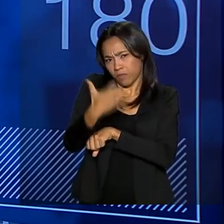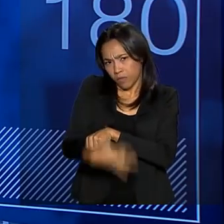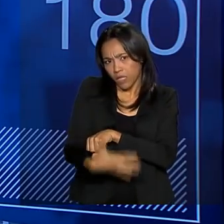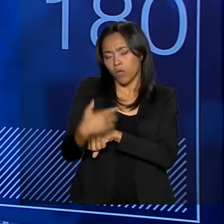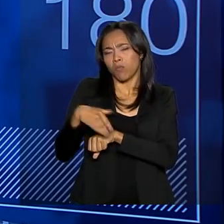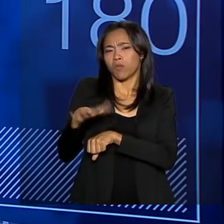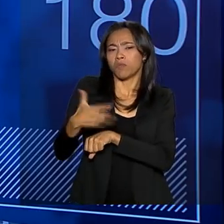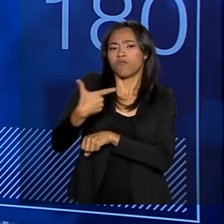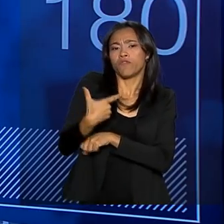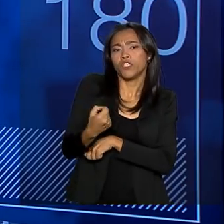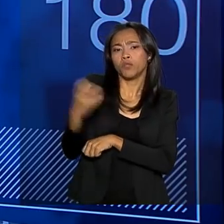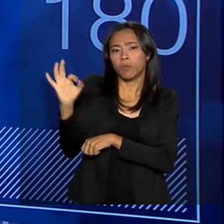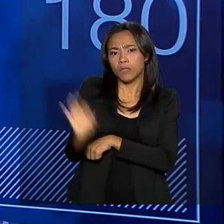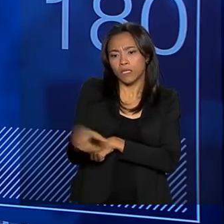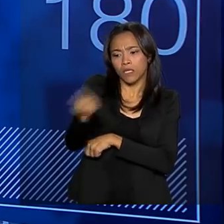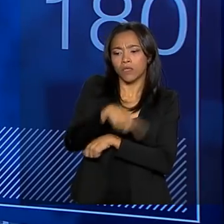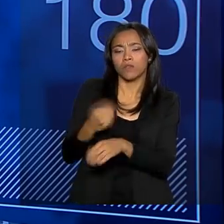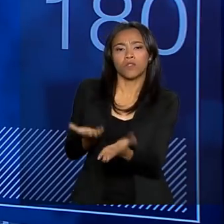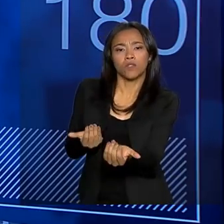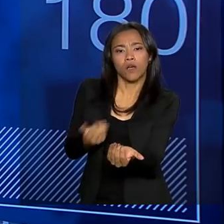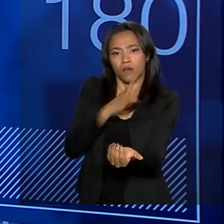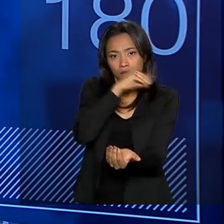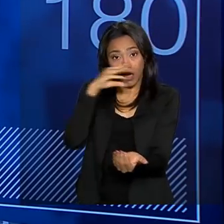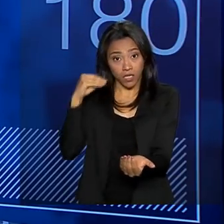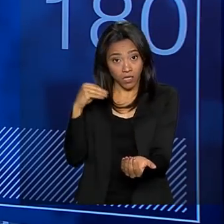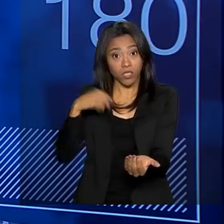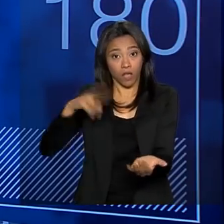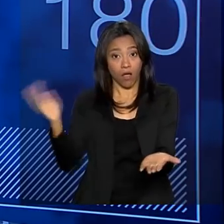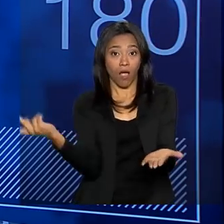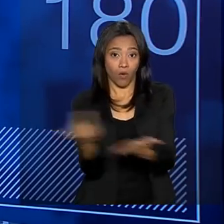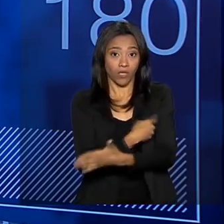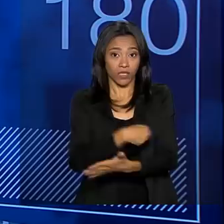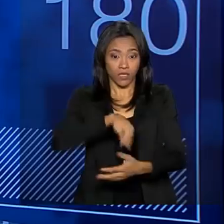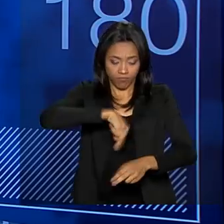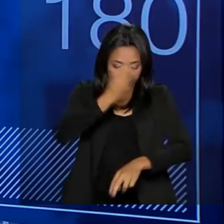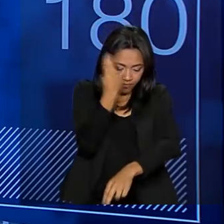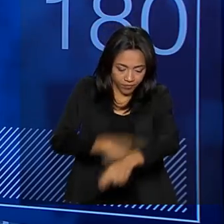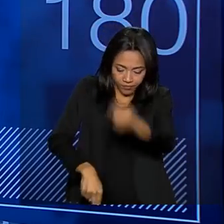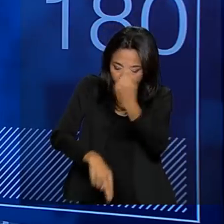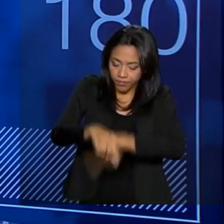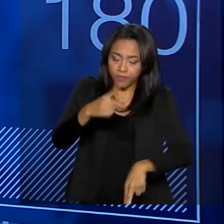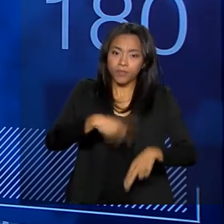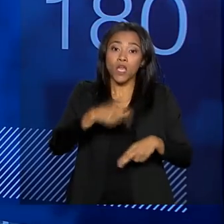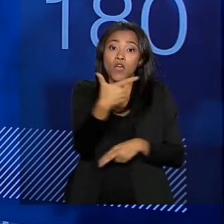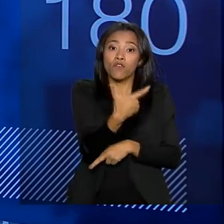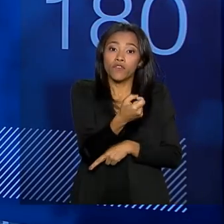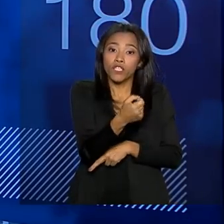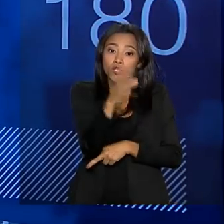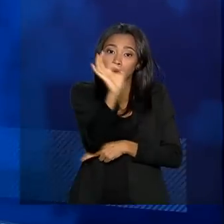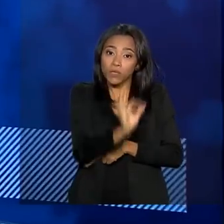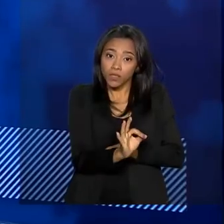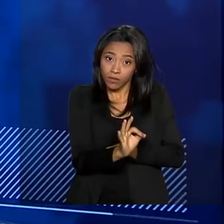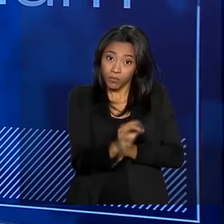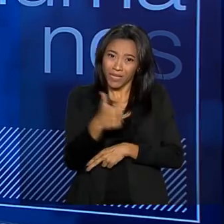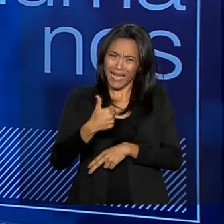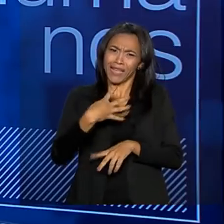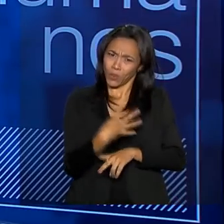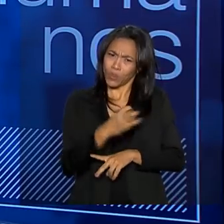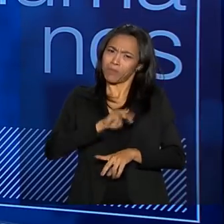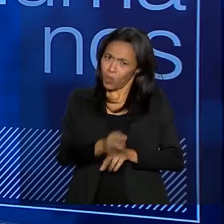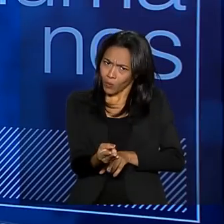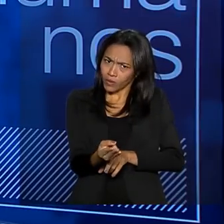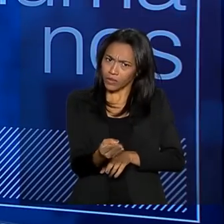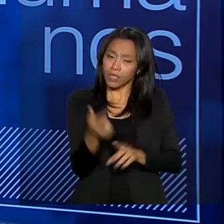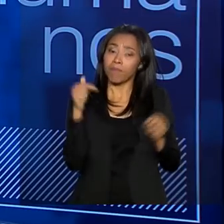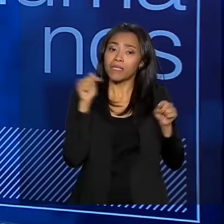% dos jovens e adolescentes estão se automutilando. 20% a nível de Brasil são 14 milhões. Mas